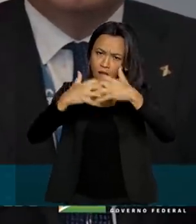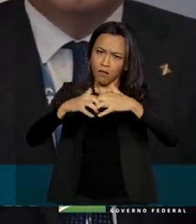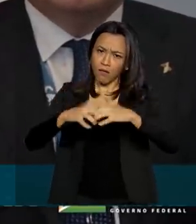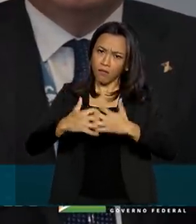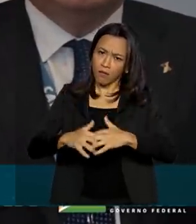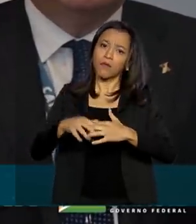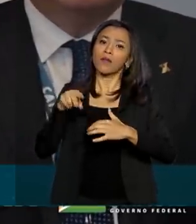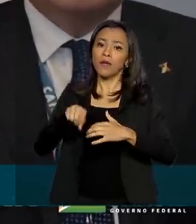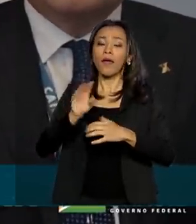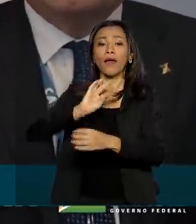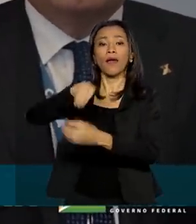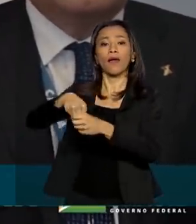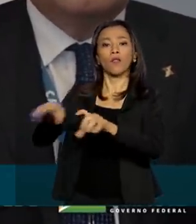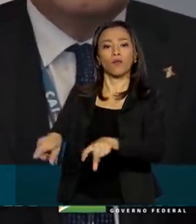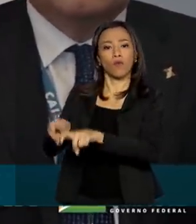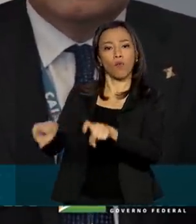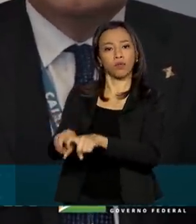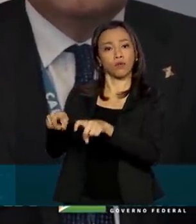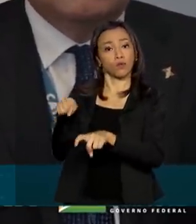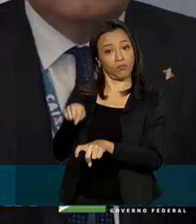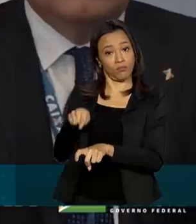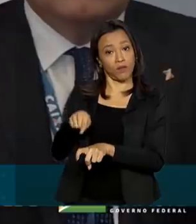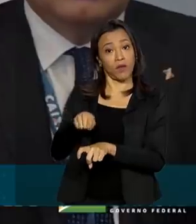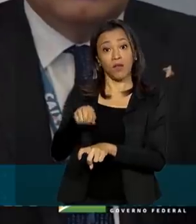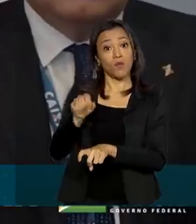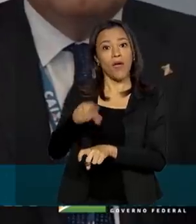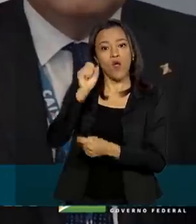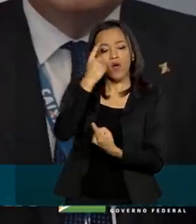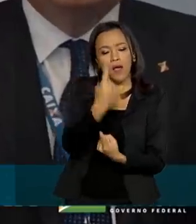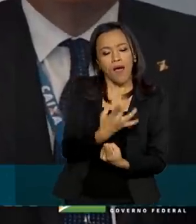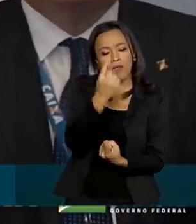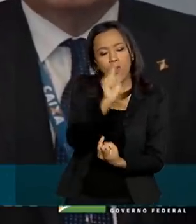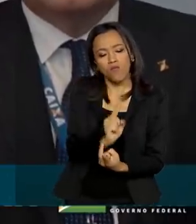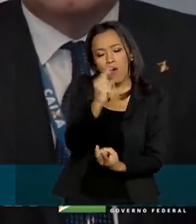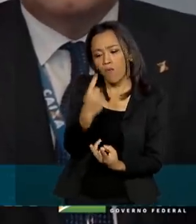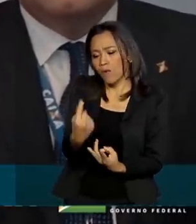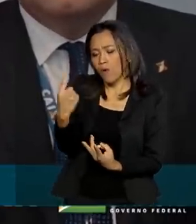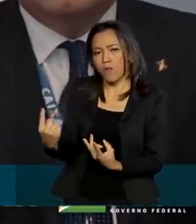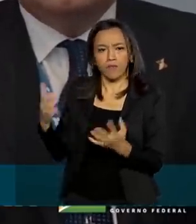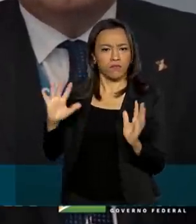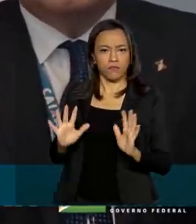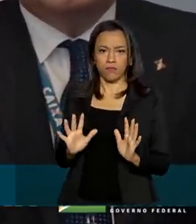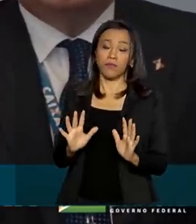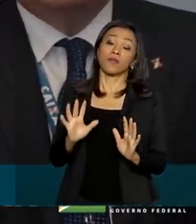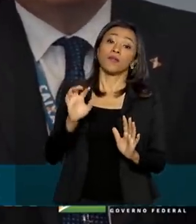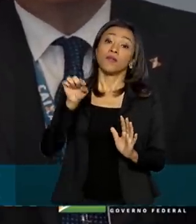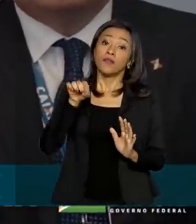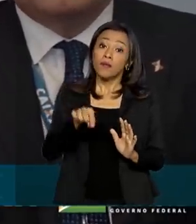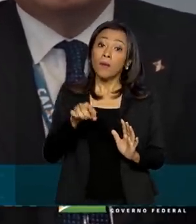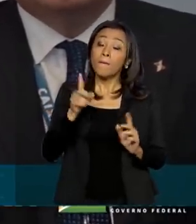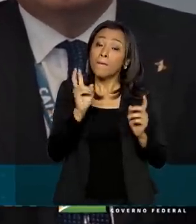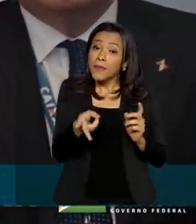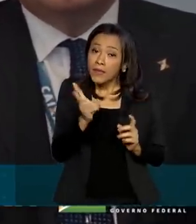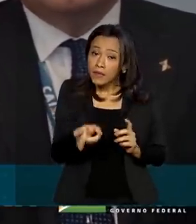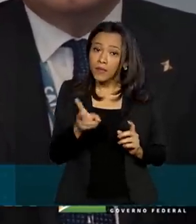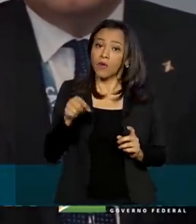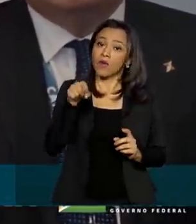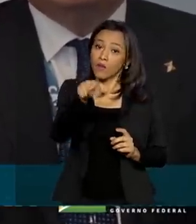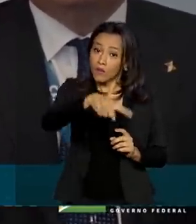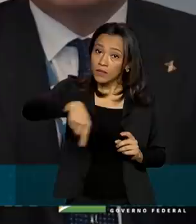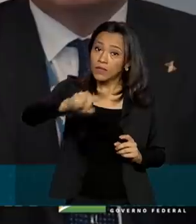computador. Então não é algo que você faz um a um. E mesmo assim, você não pode,